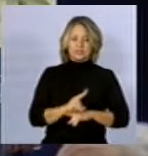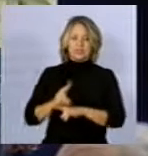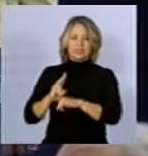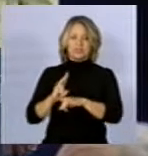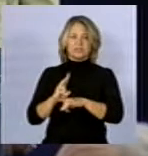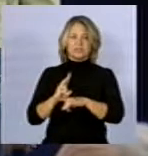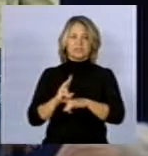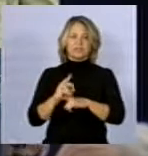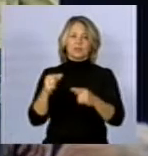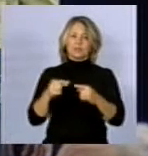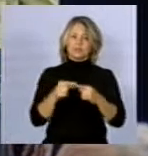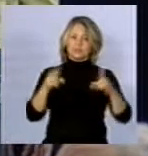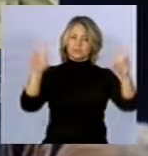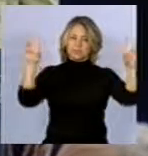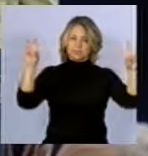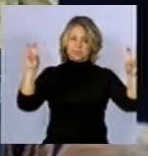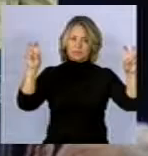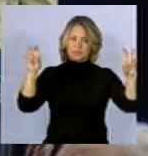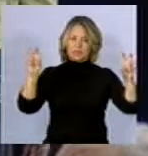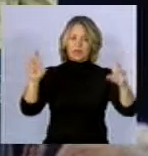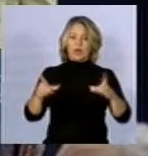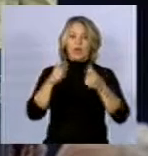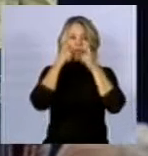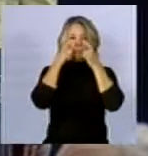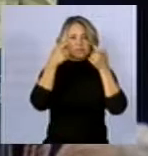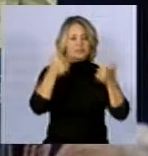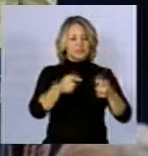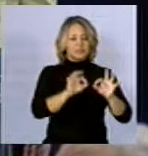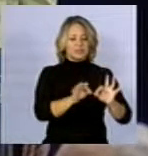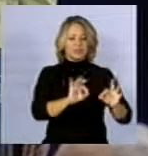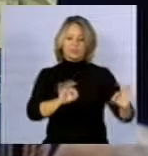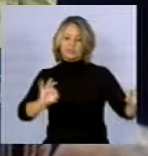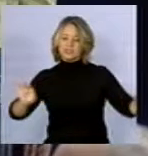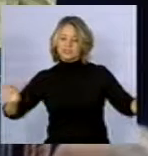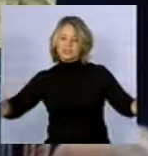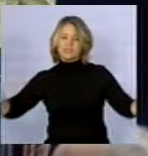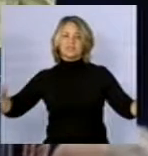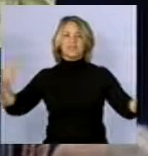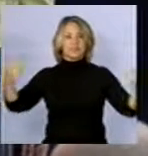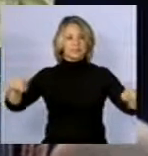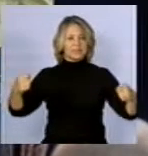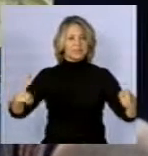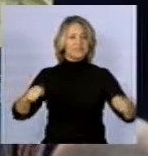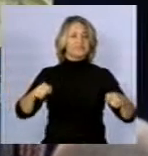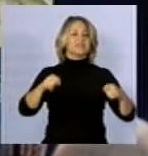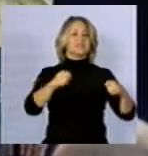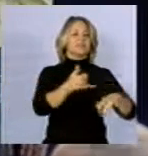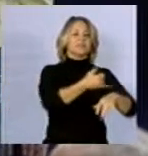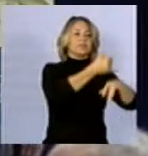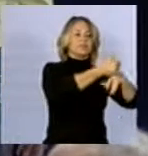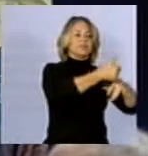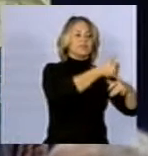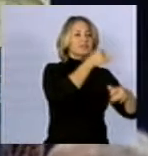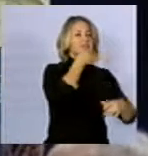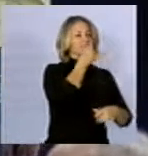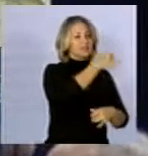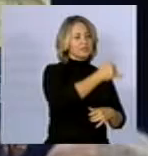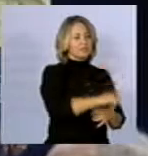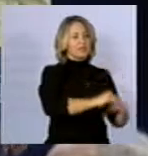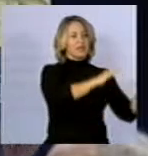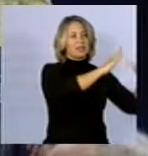ao tema. A observância da distância necessária entre as linhas de transmissão, estações e subestações elétricas às residências e